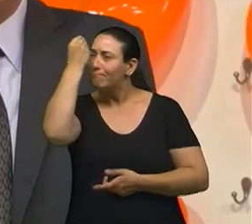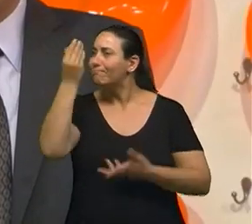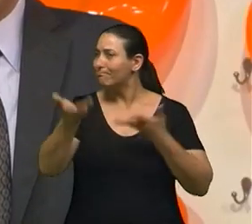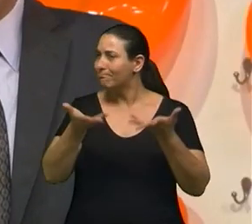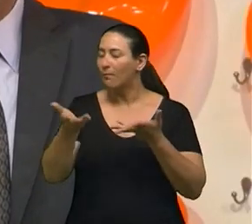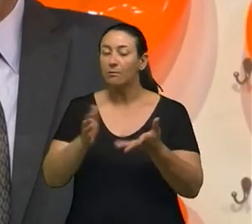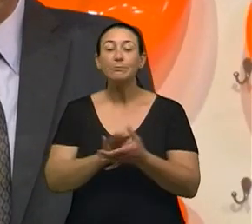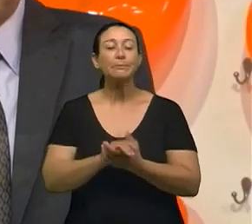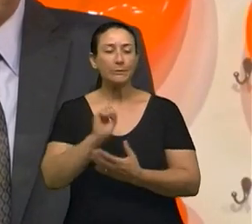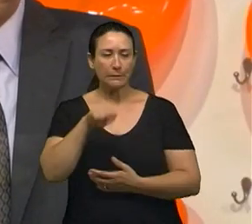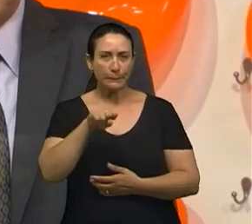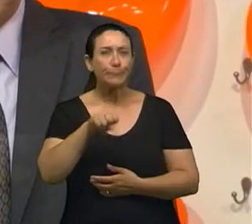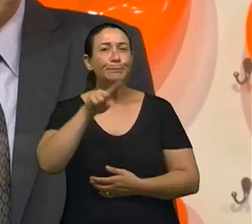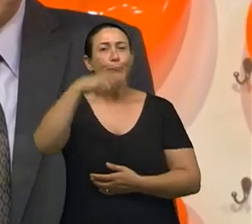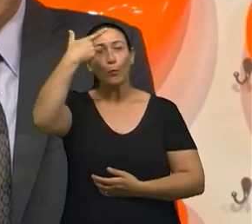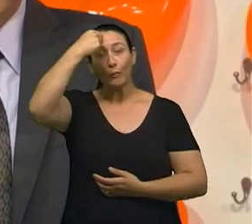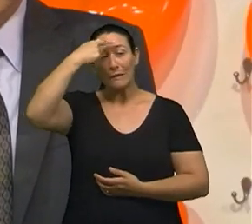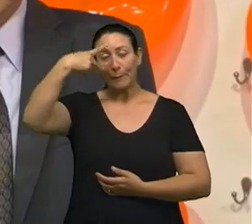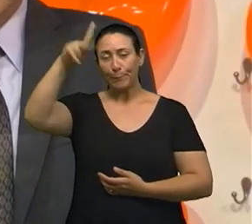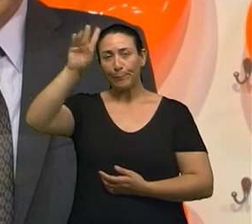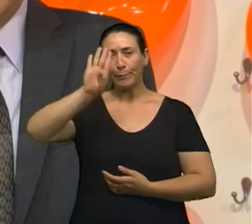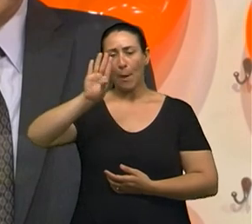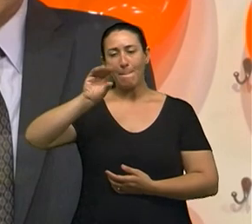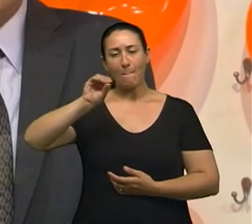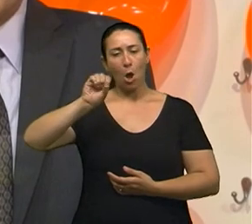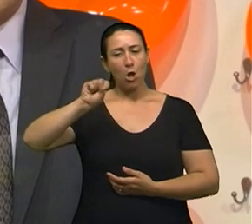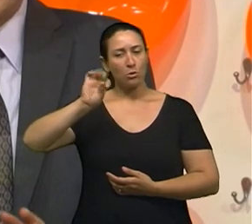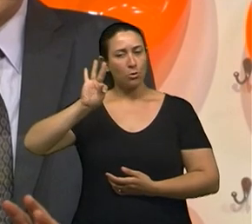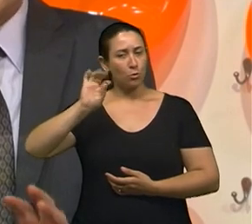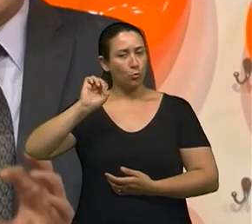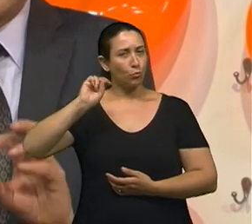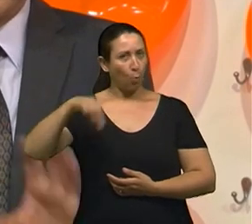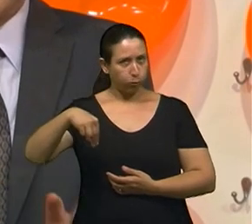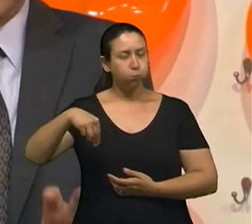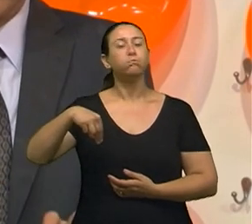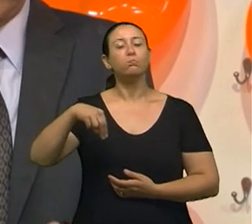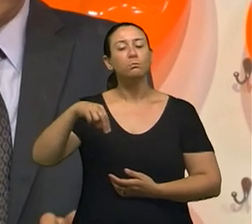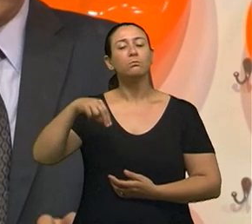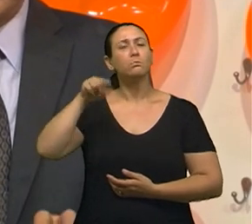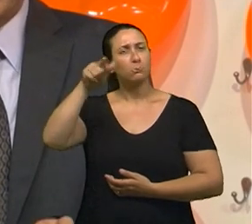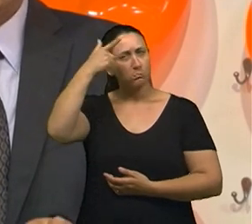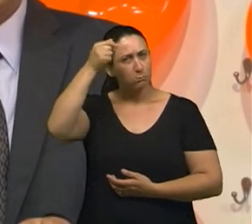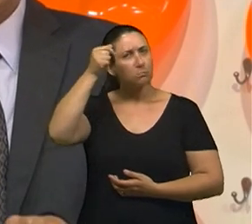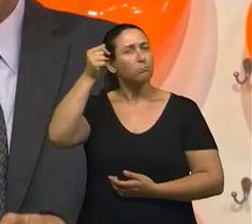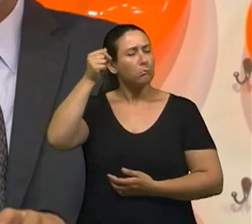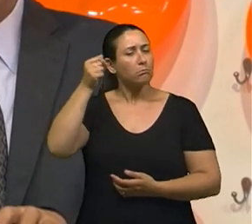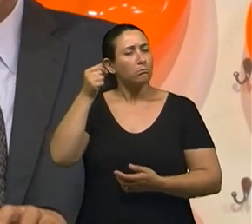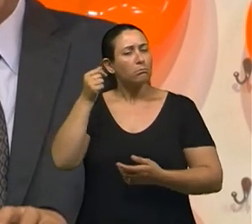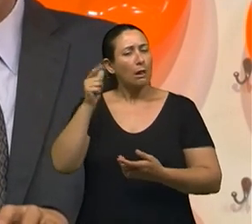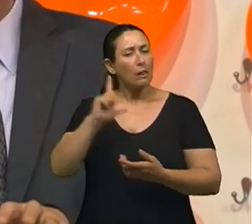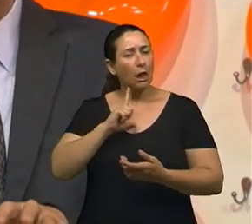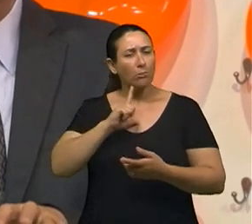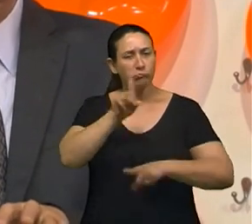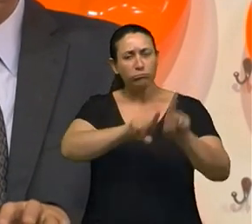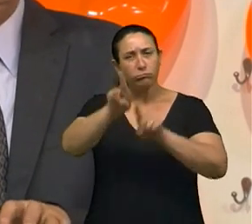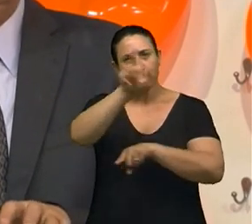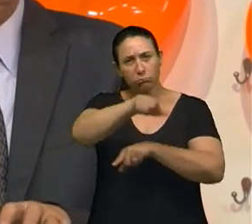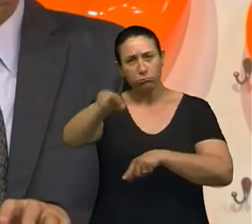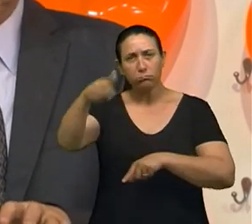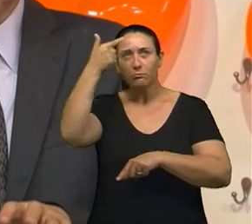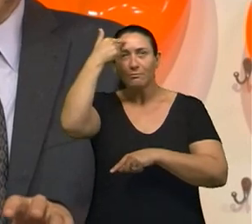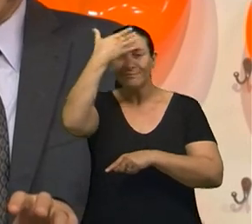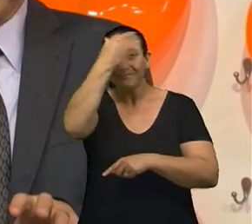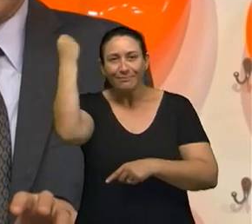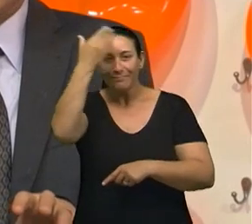Universidade de Boston, fizeram pesquisa com pacientes com Alzheimer e, claro, sempre um